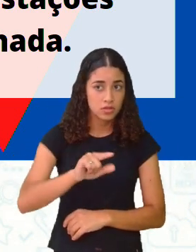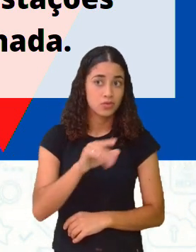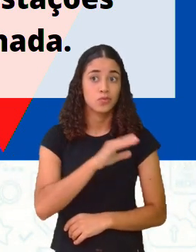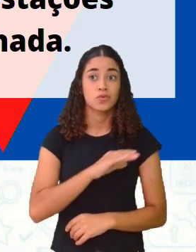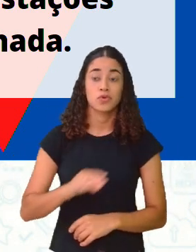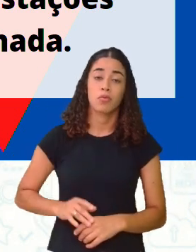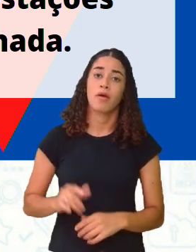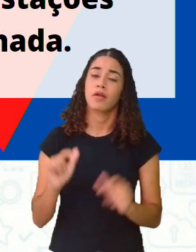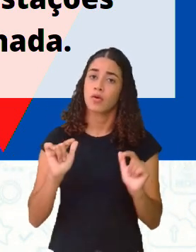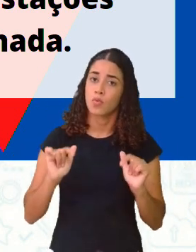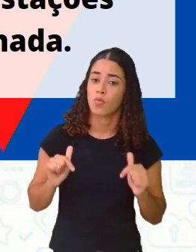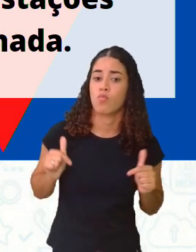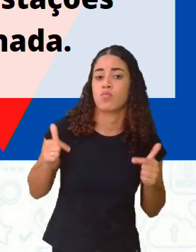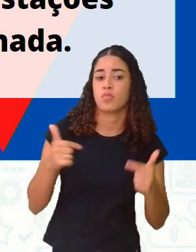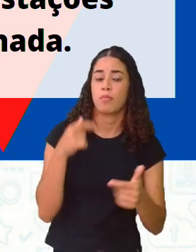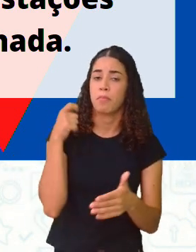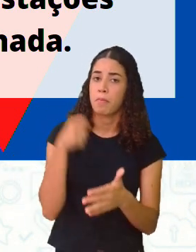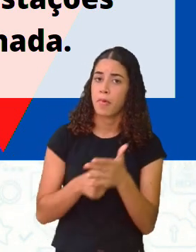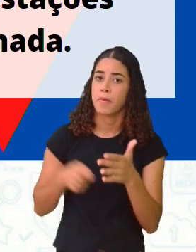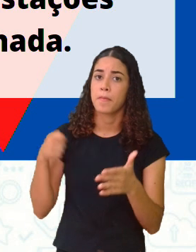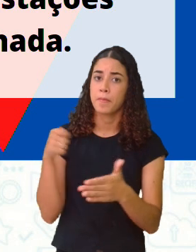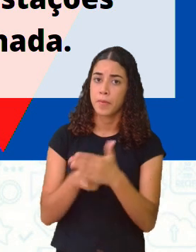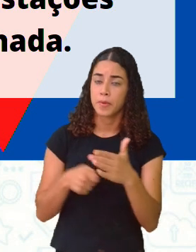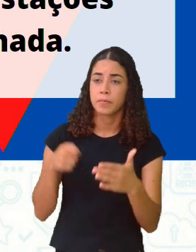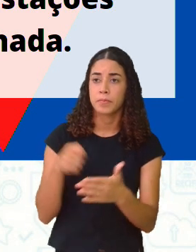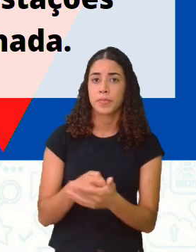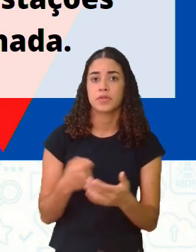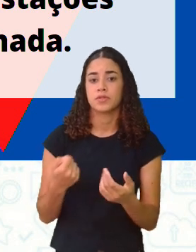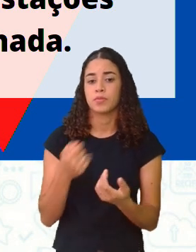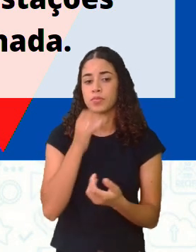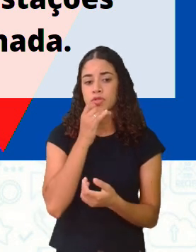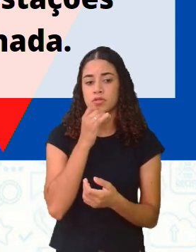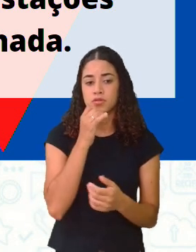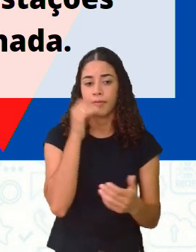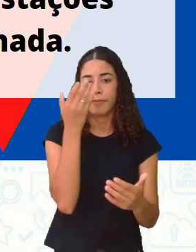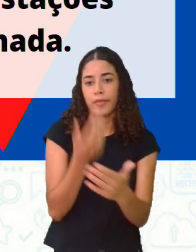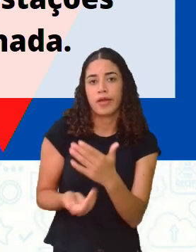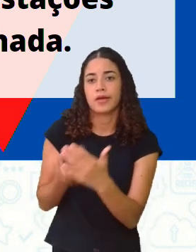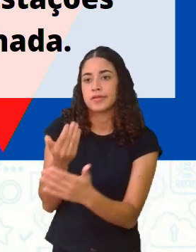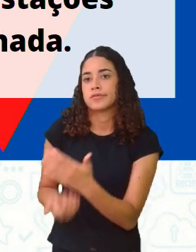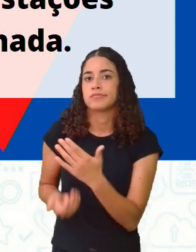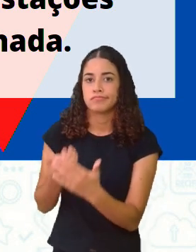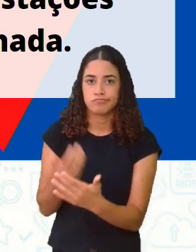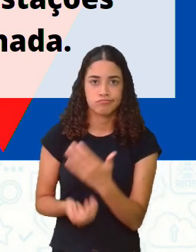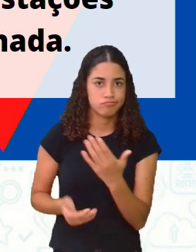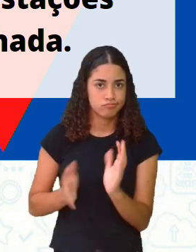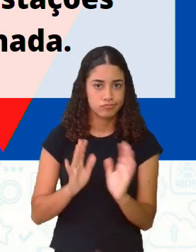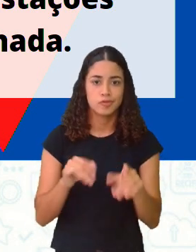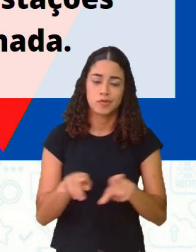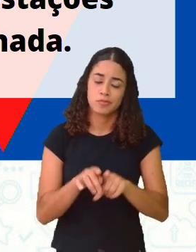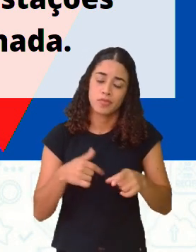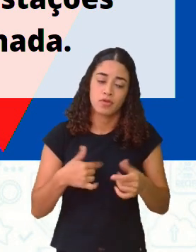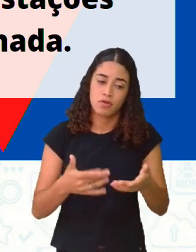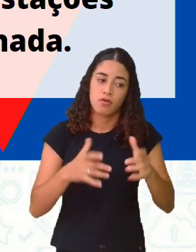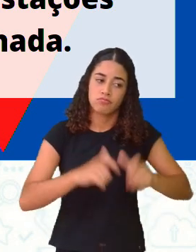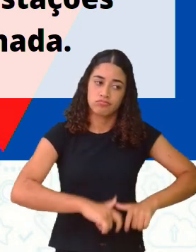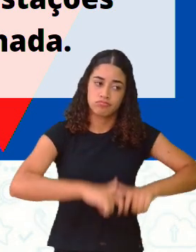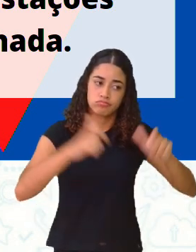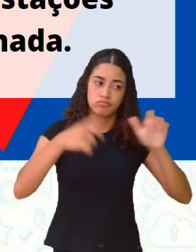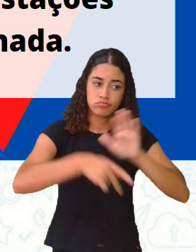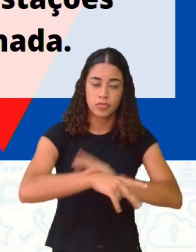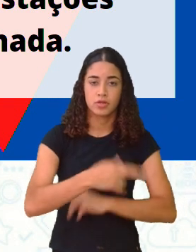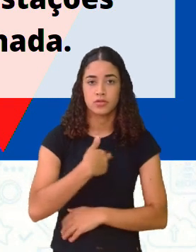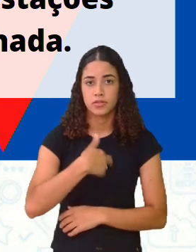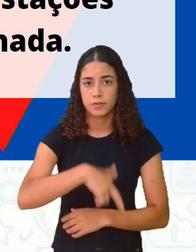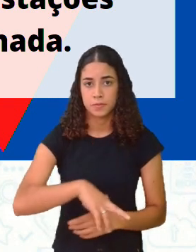luta, né? De não perder adeptos, né? E de também crescer enquanto religiosidade.